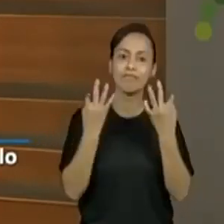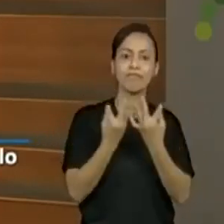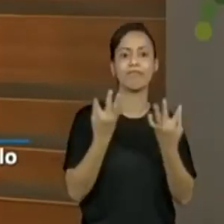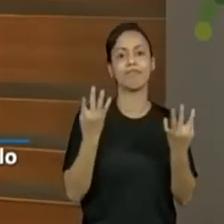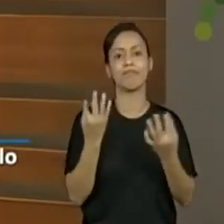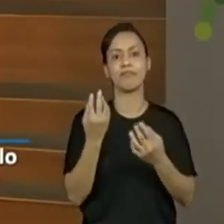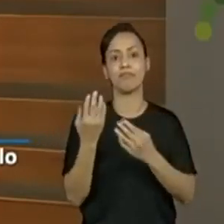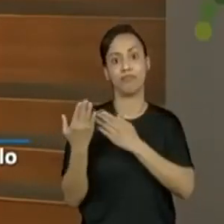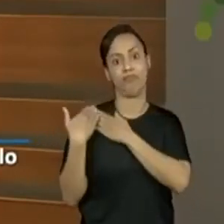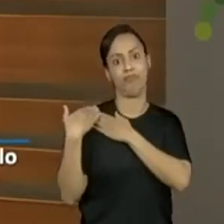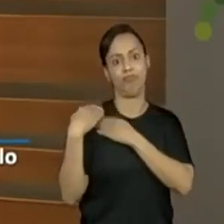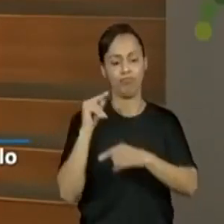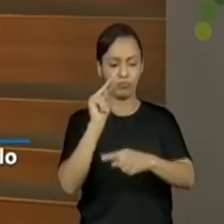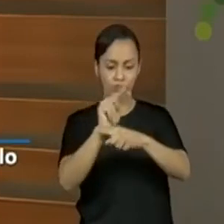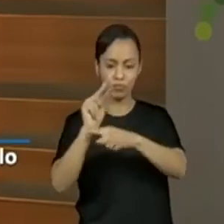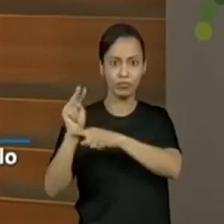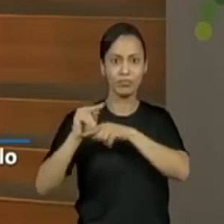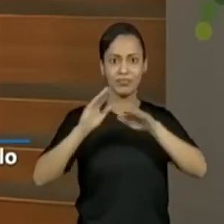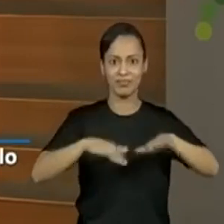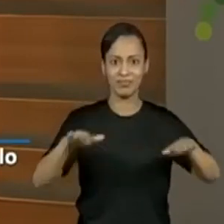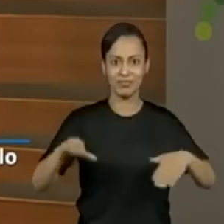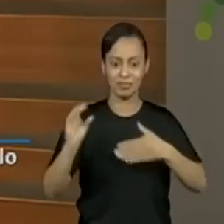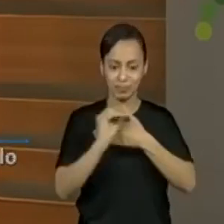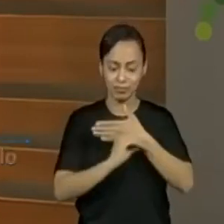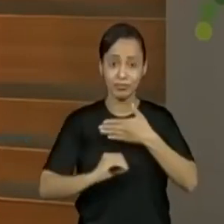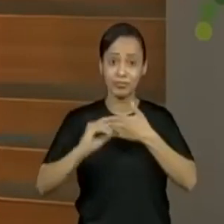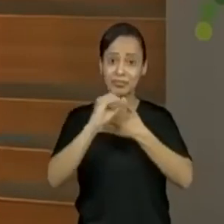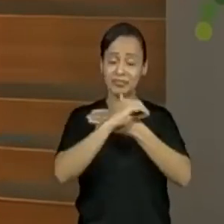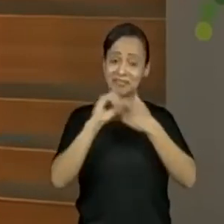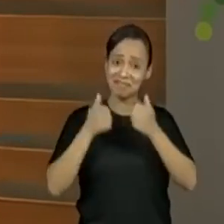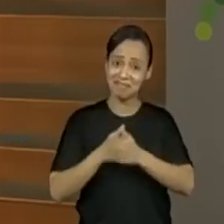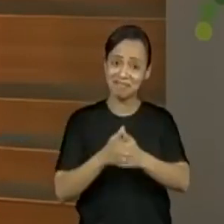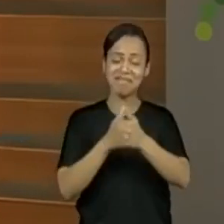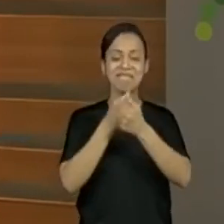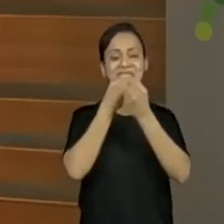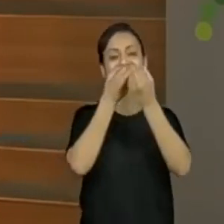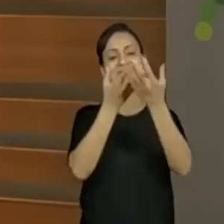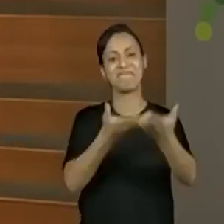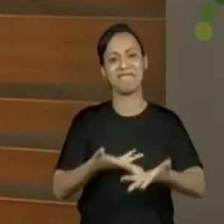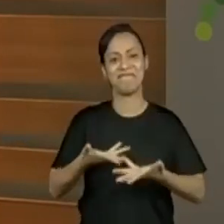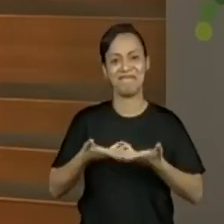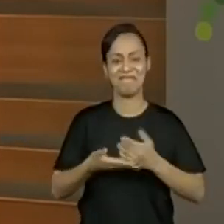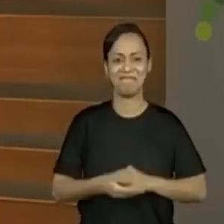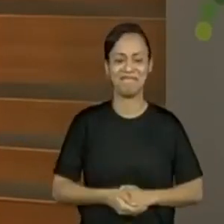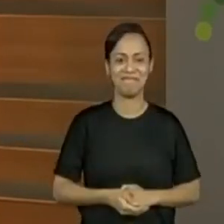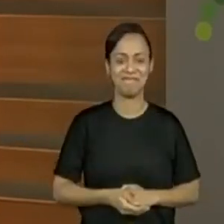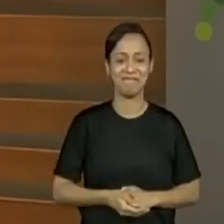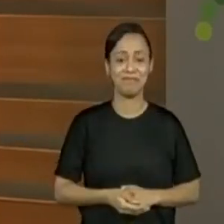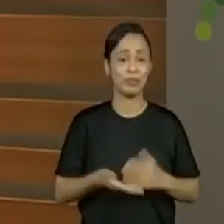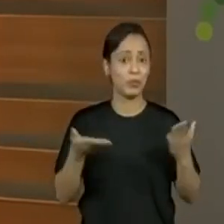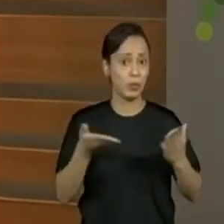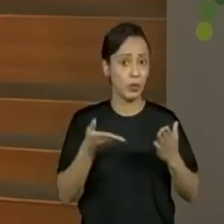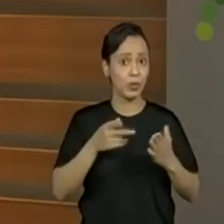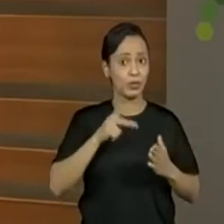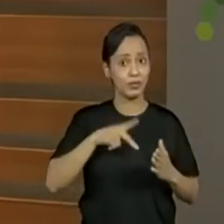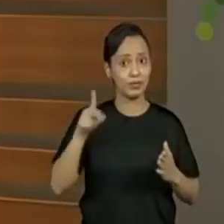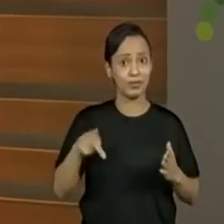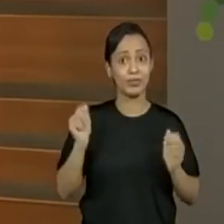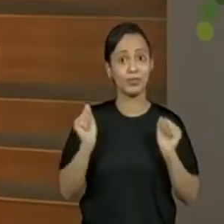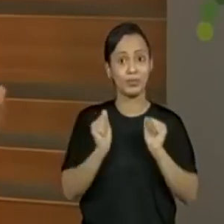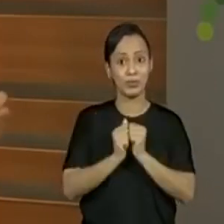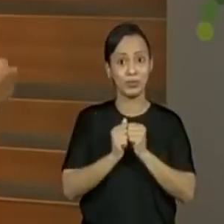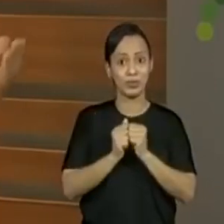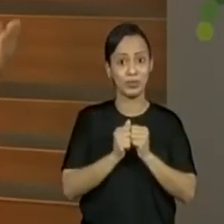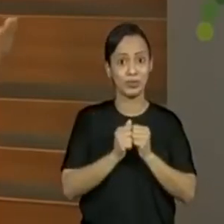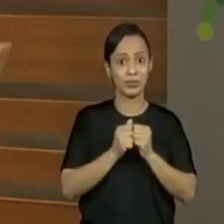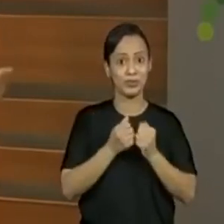acompanham essa aula pelos canais do Centro de Mídias da Educação de São Paulo. Então, para fazer essa aula conosco, nós temos a presença da